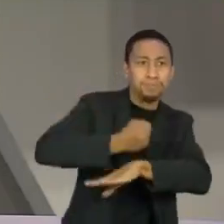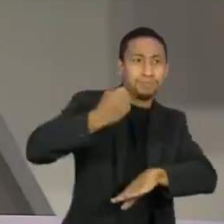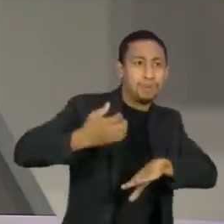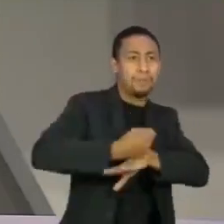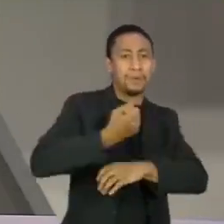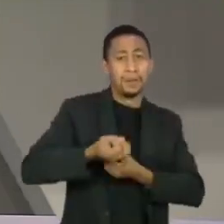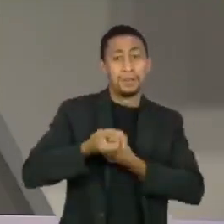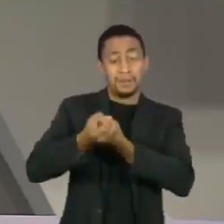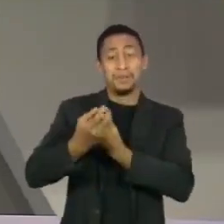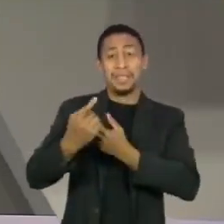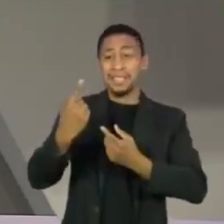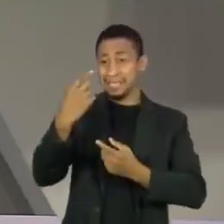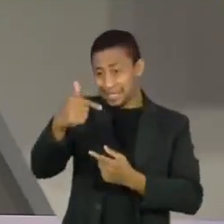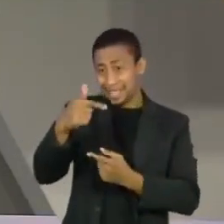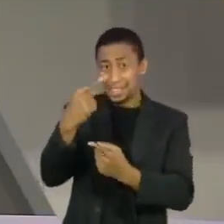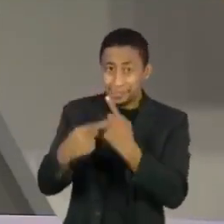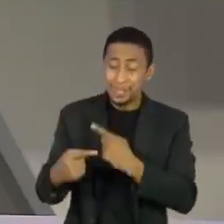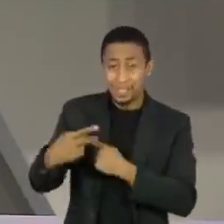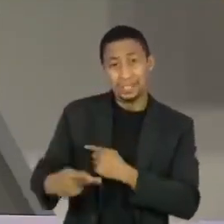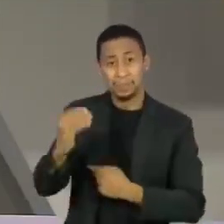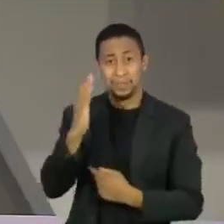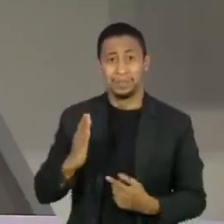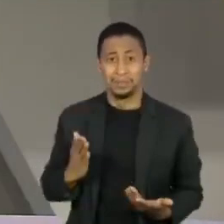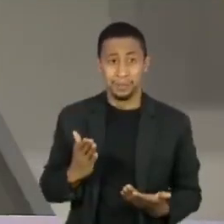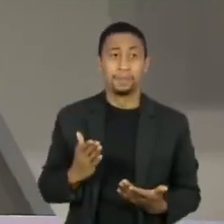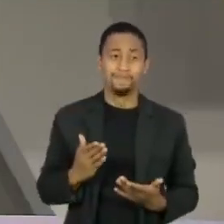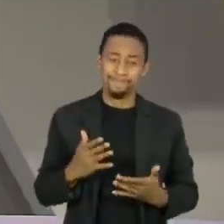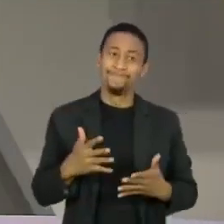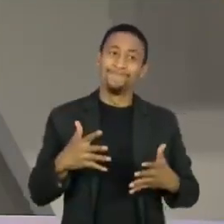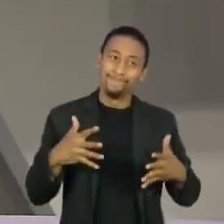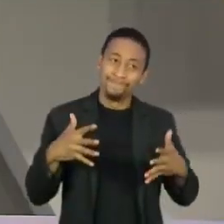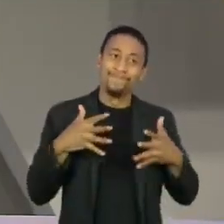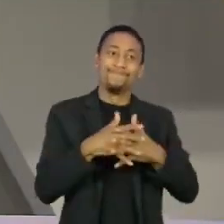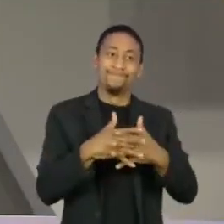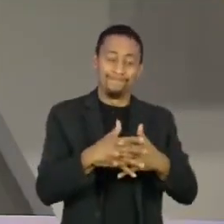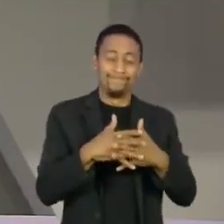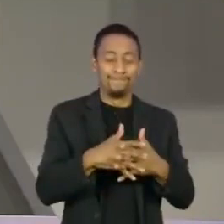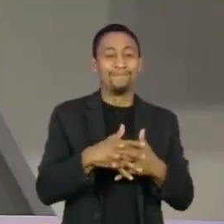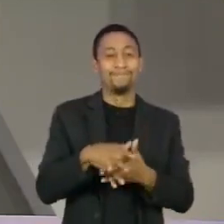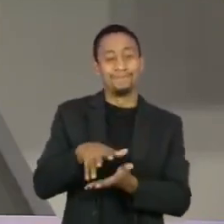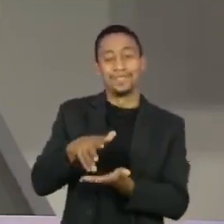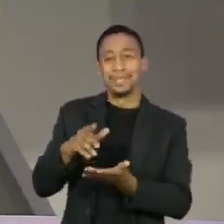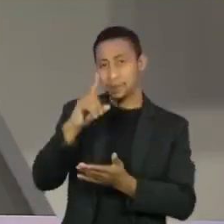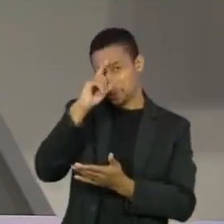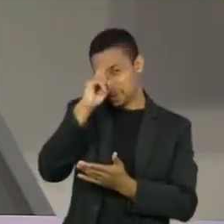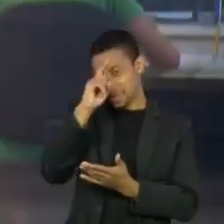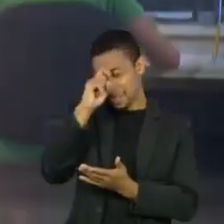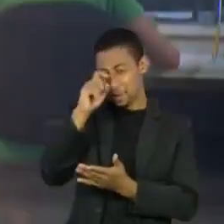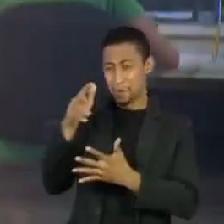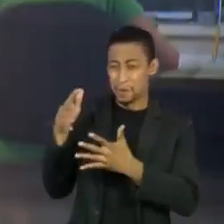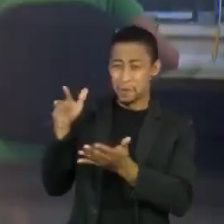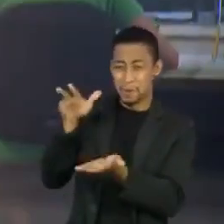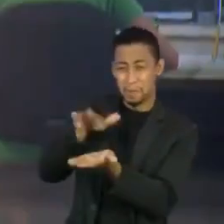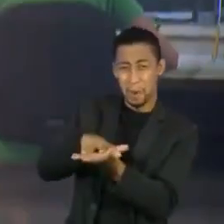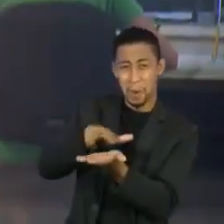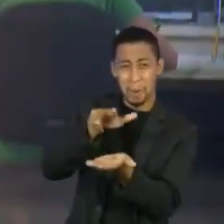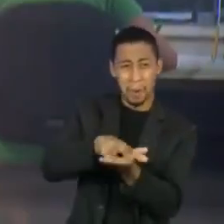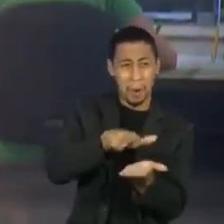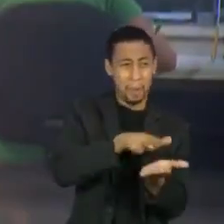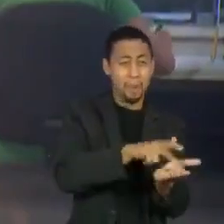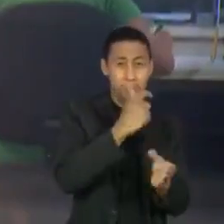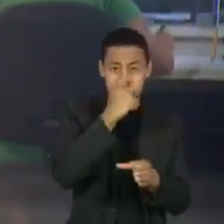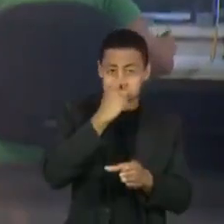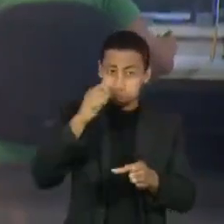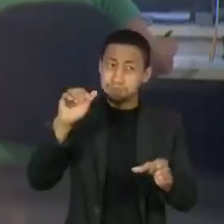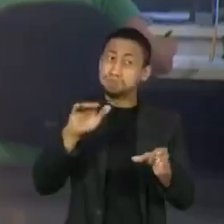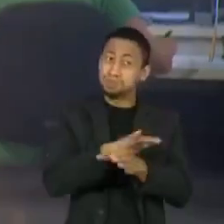O Brasil atravessa o maior colapso sanitário e hospitalar da sua história. A afirmação